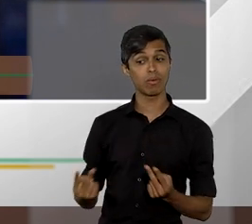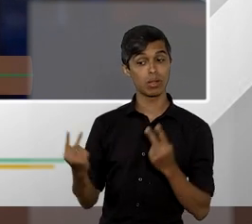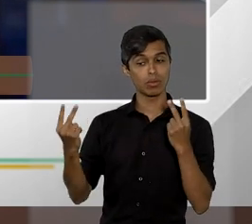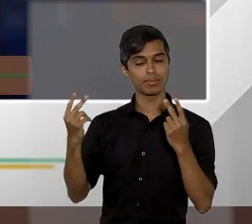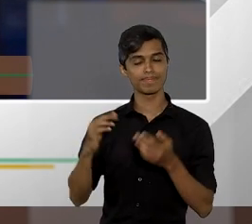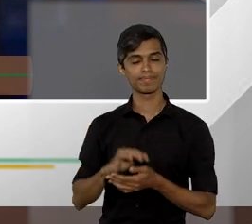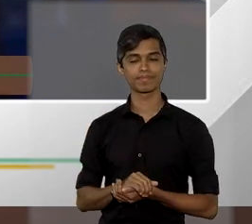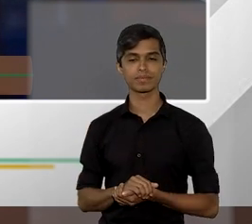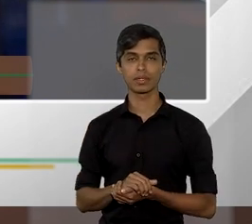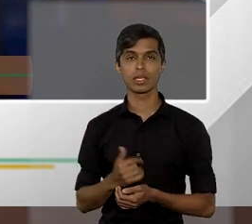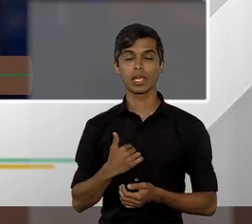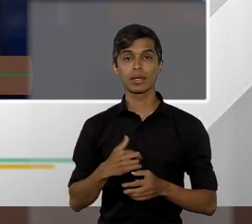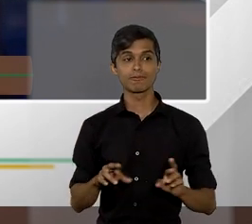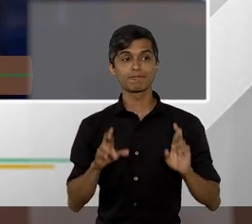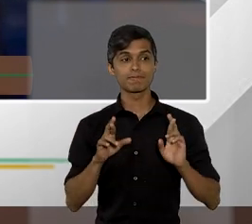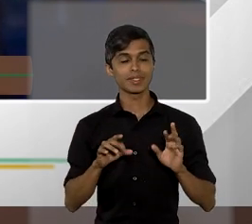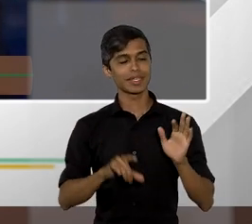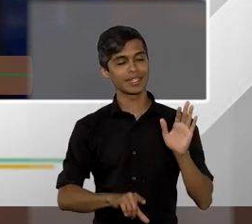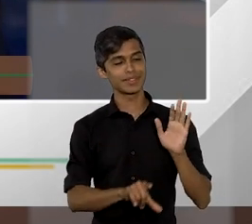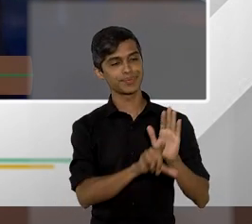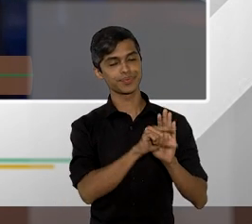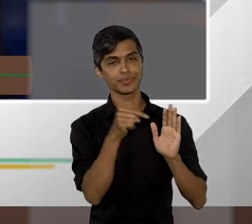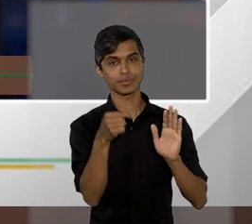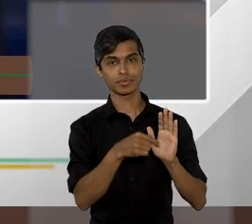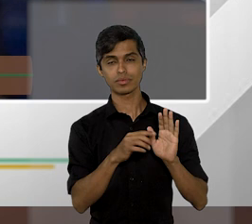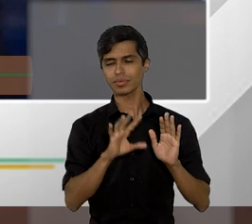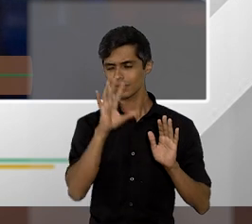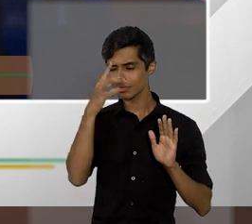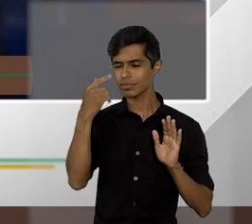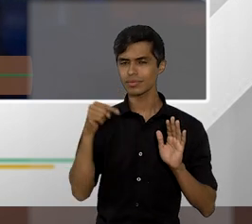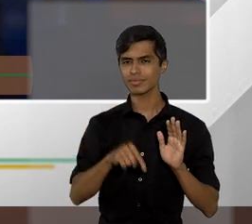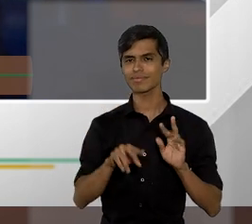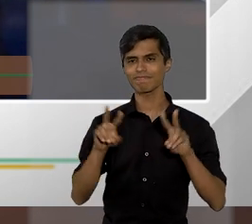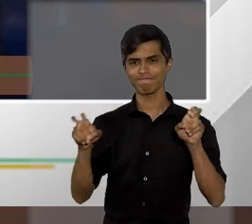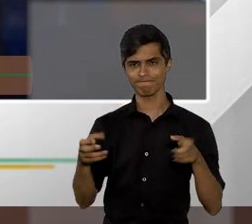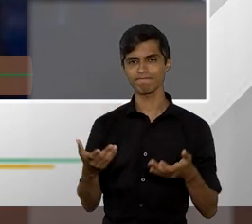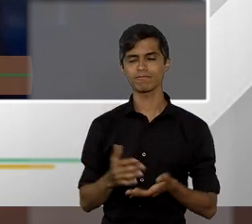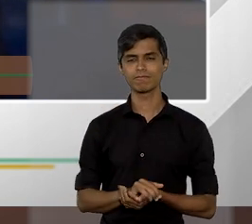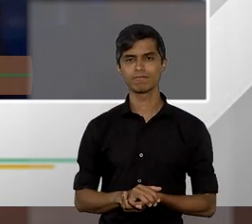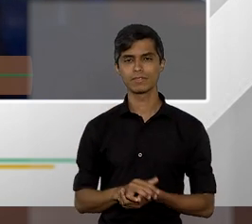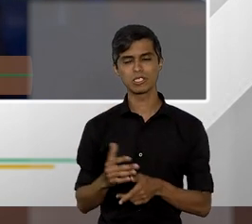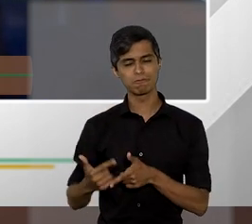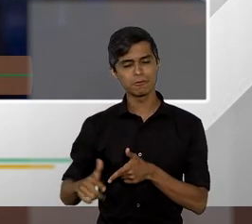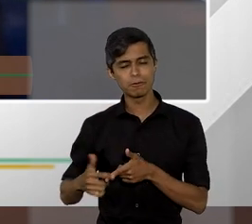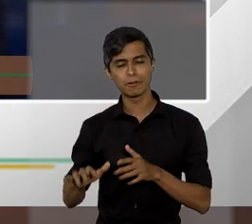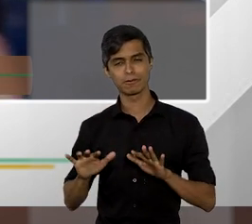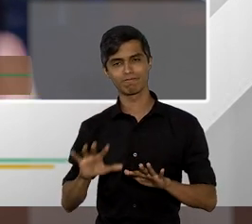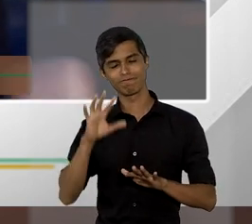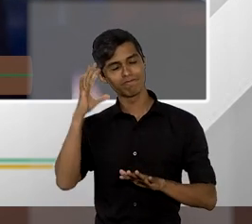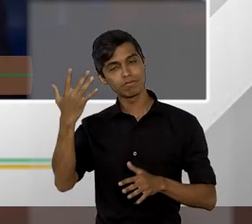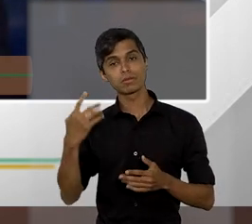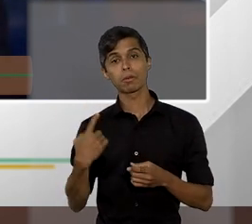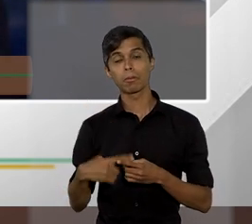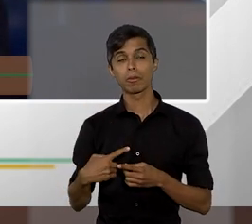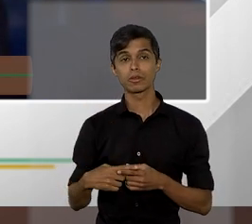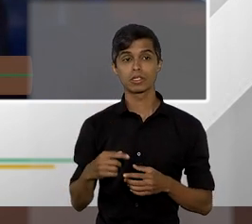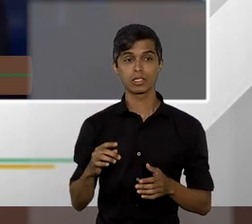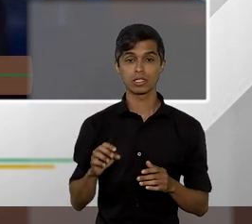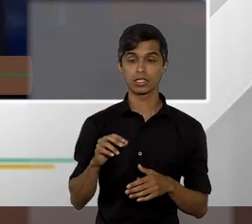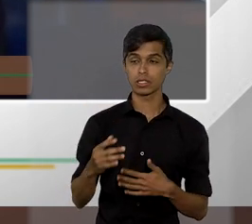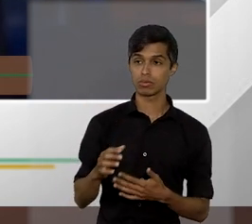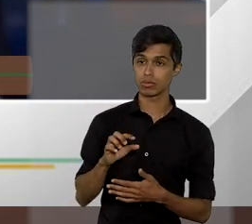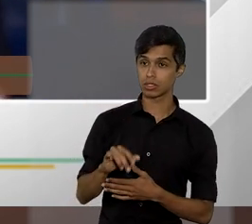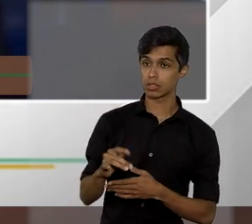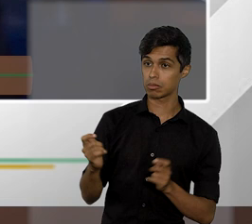eu tenho muita expectativa de que a lei resolva essas questões para evitar o quanto possível numa obra